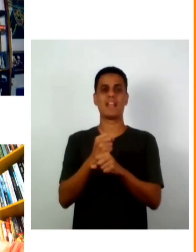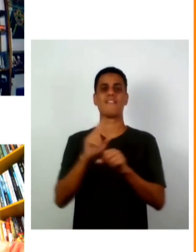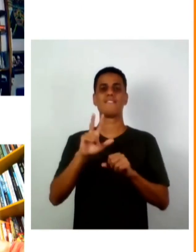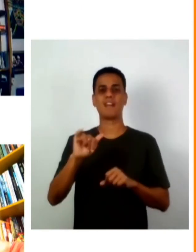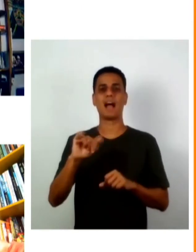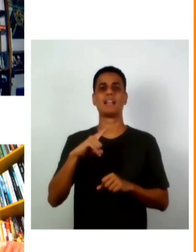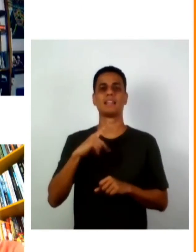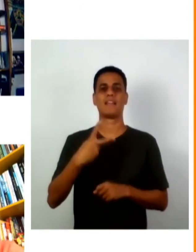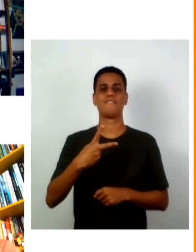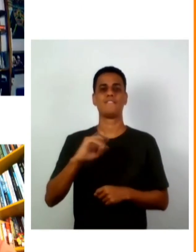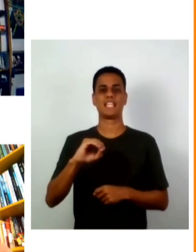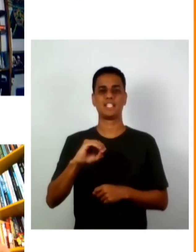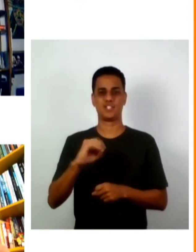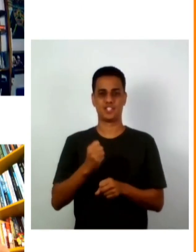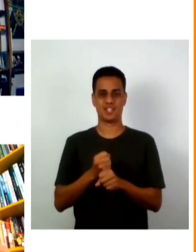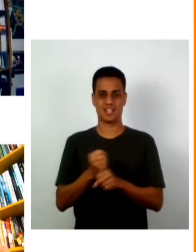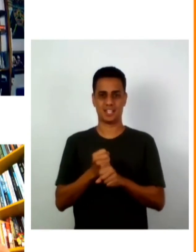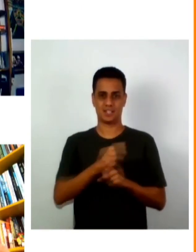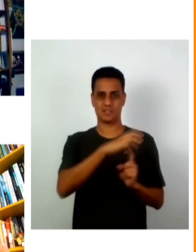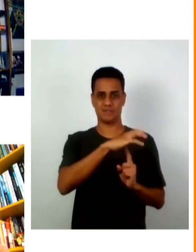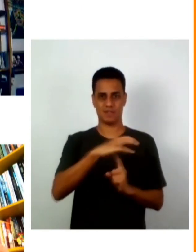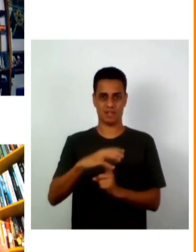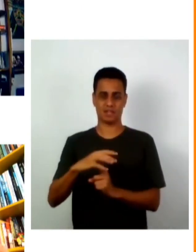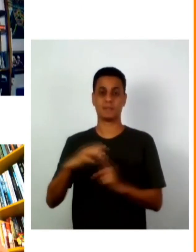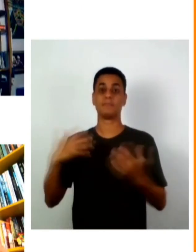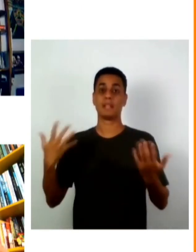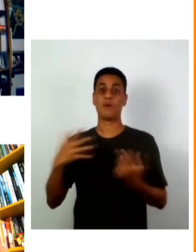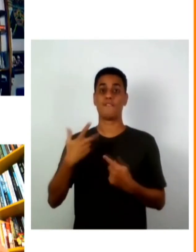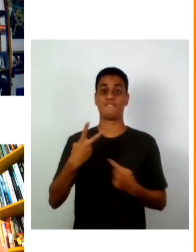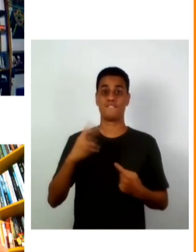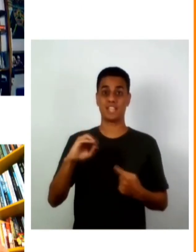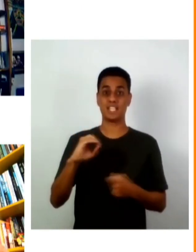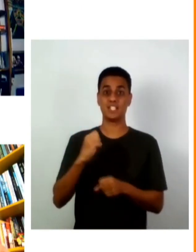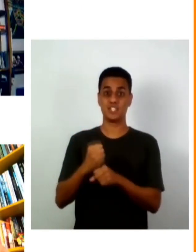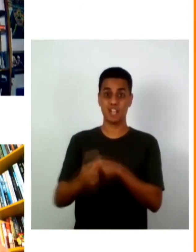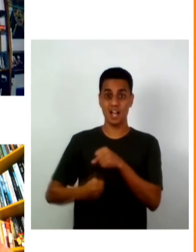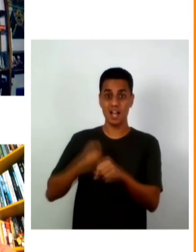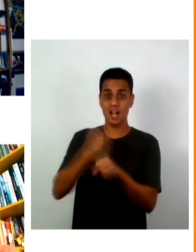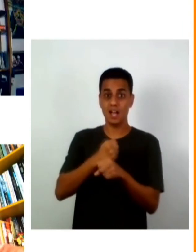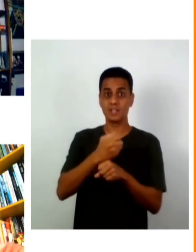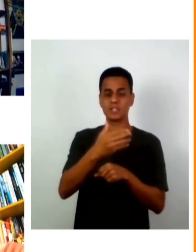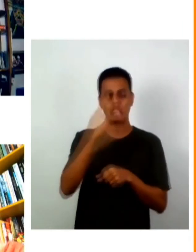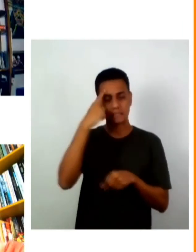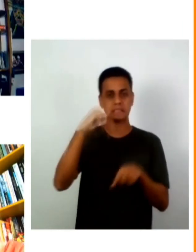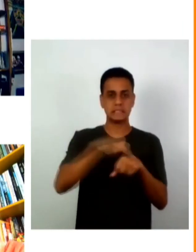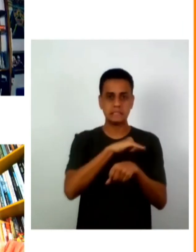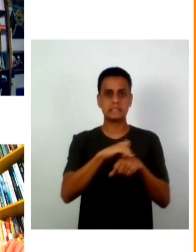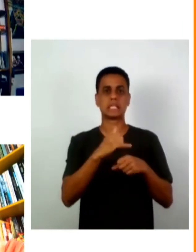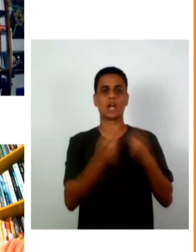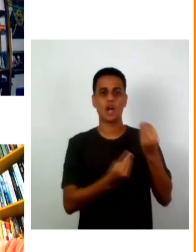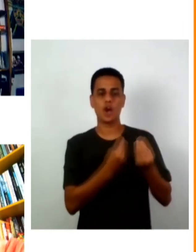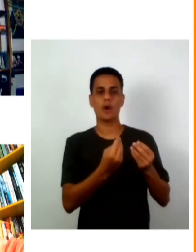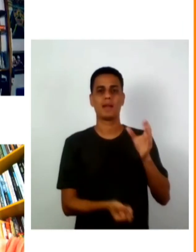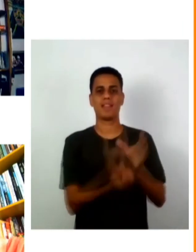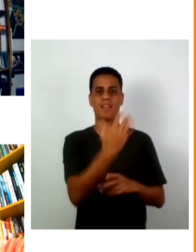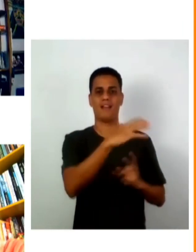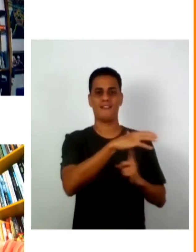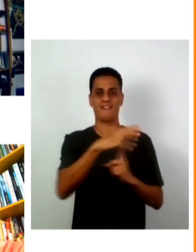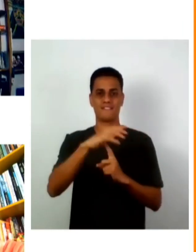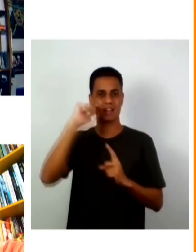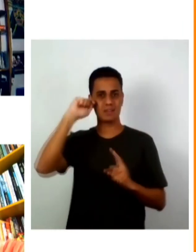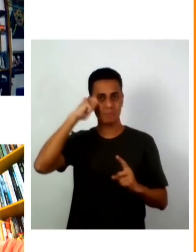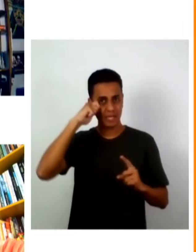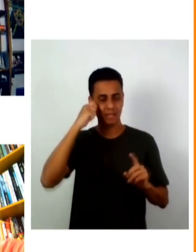durante esses últimos 20 anos a gente foi descobrindo formas para poder fazer a Feira Preta tanto que quando começou não sabia